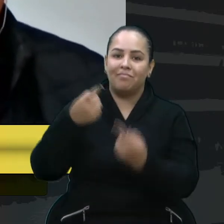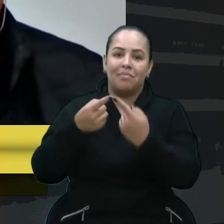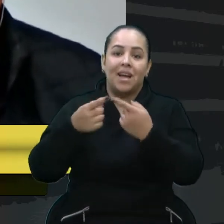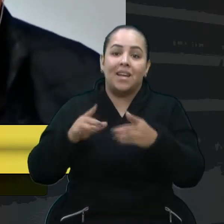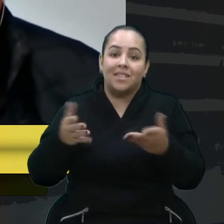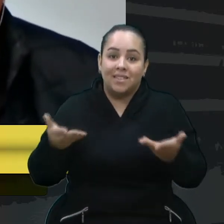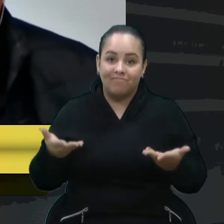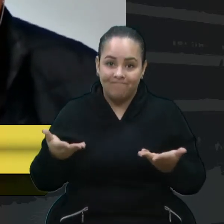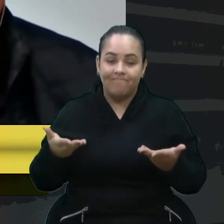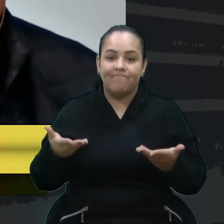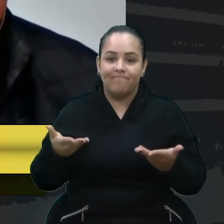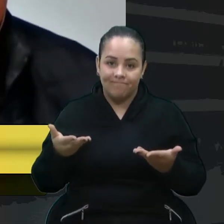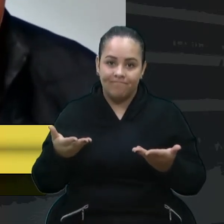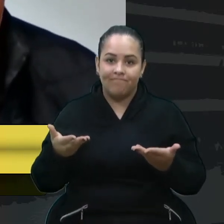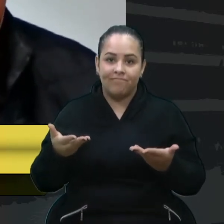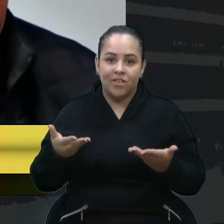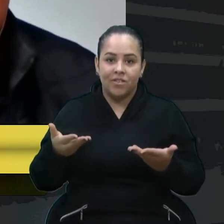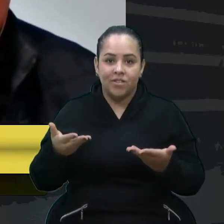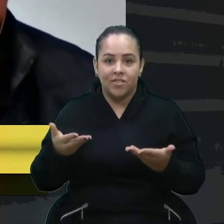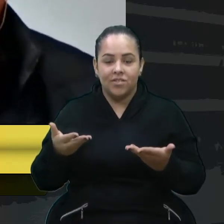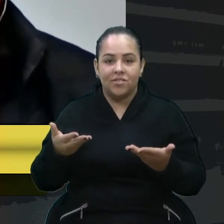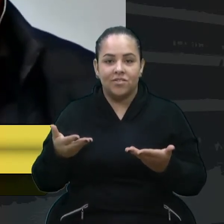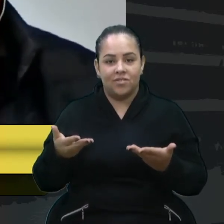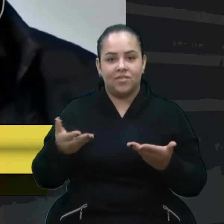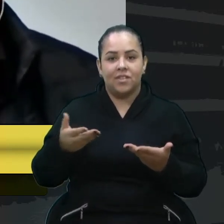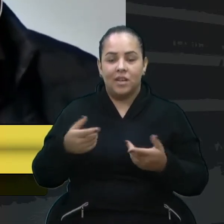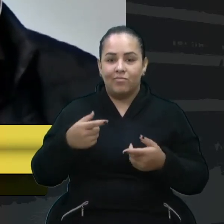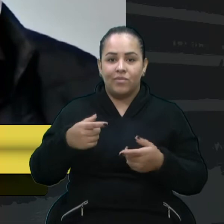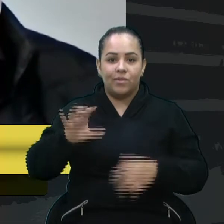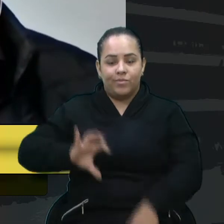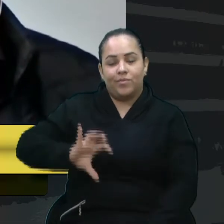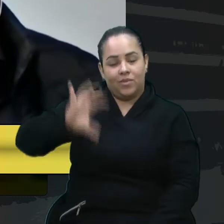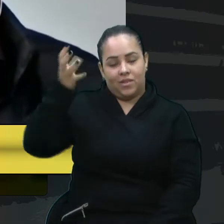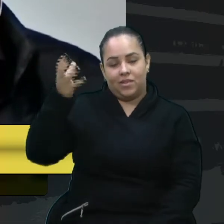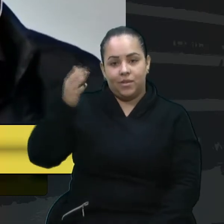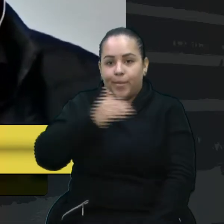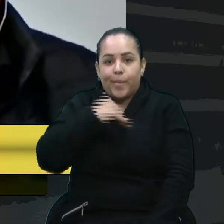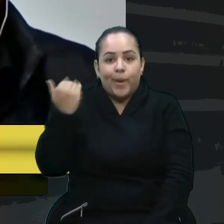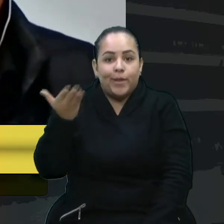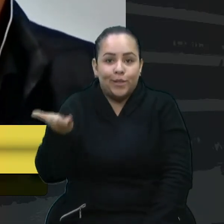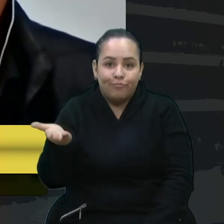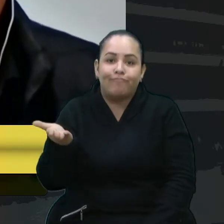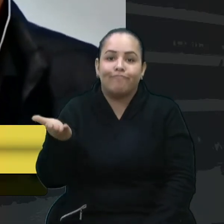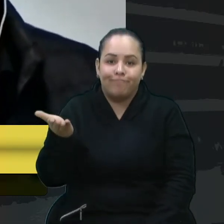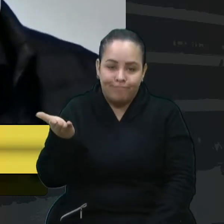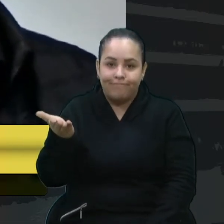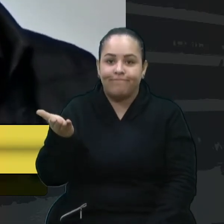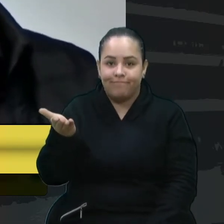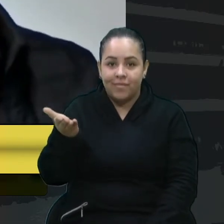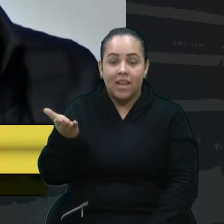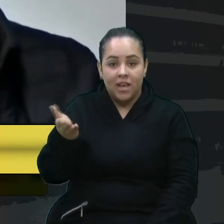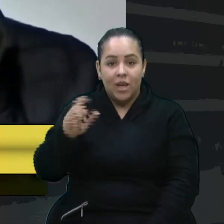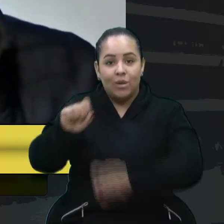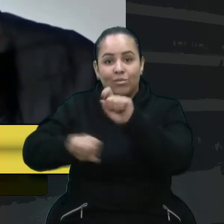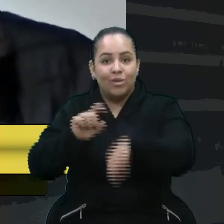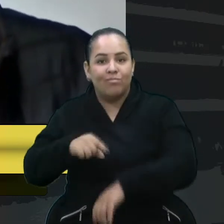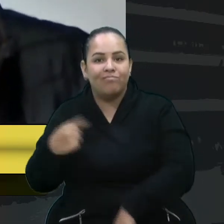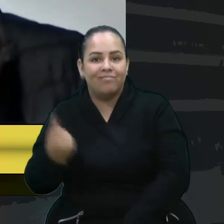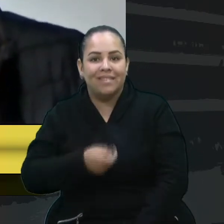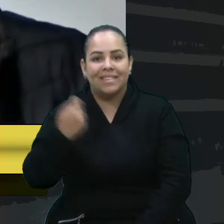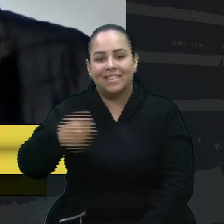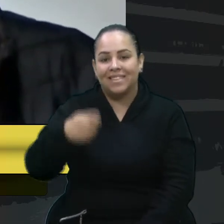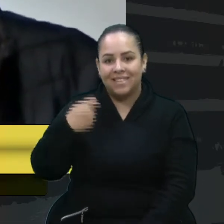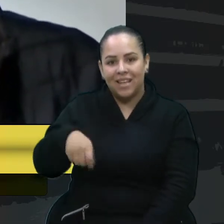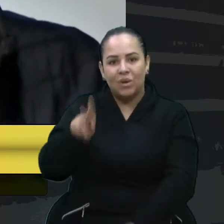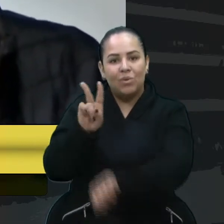acontecendo uma tragédia. e é nesse sentido que a gente tem que ver, prevenir,